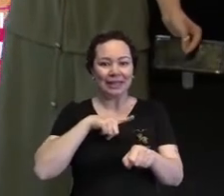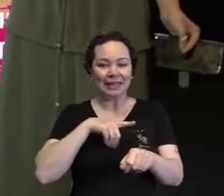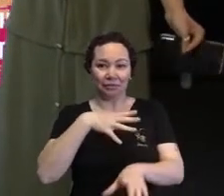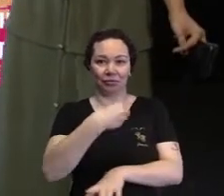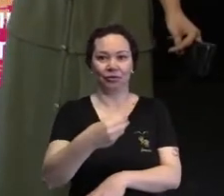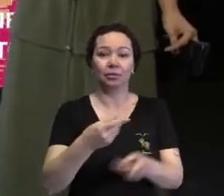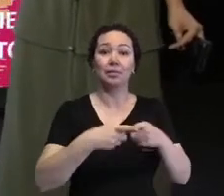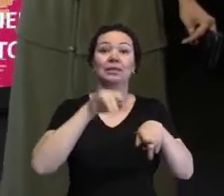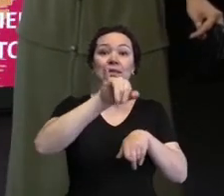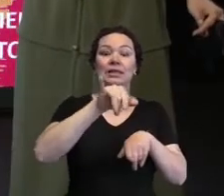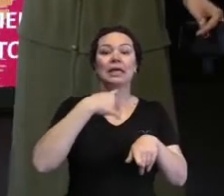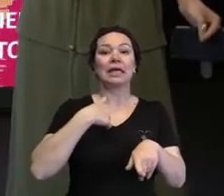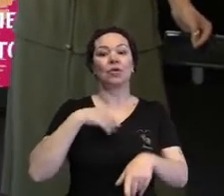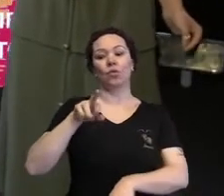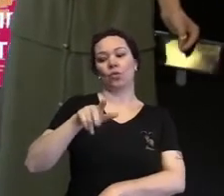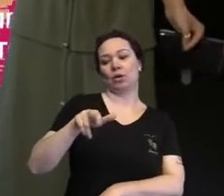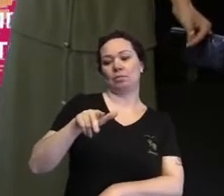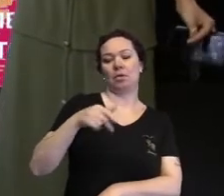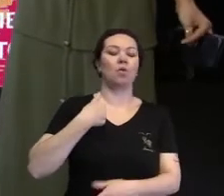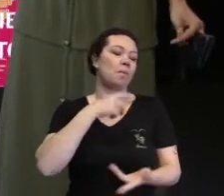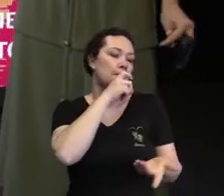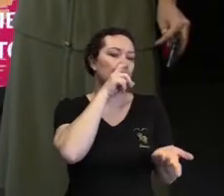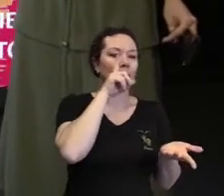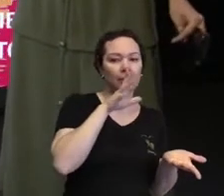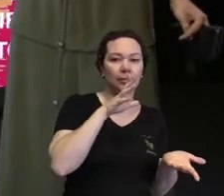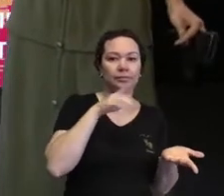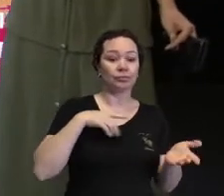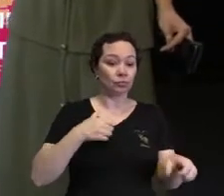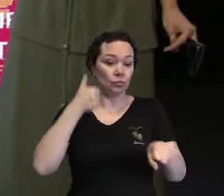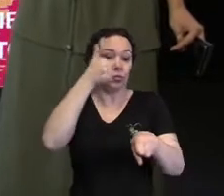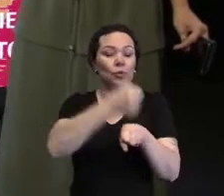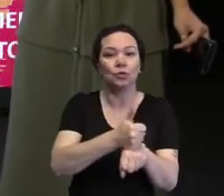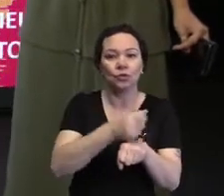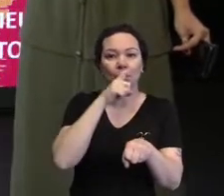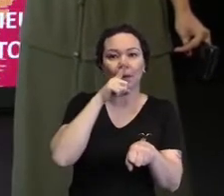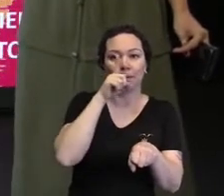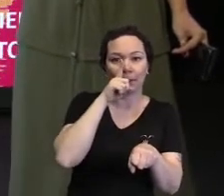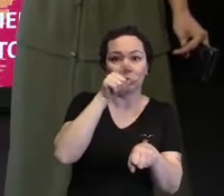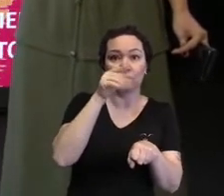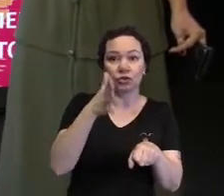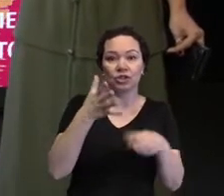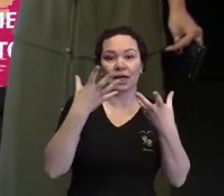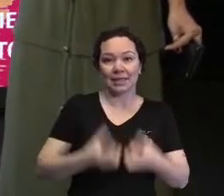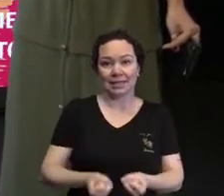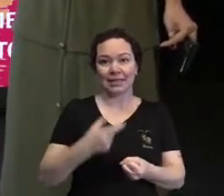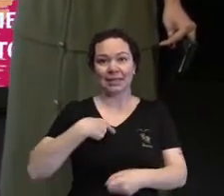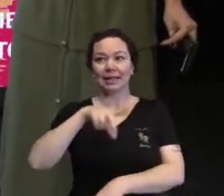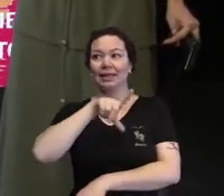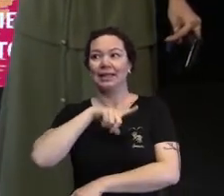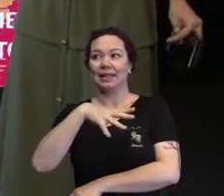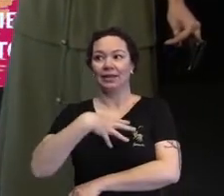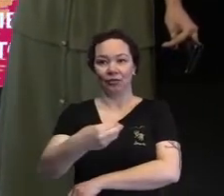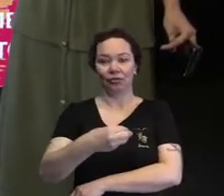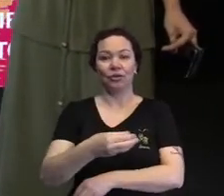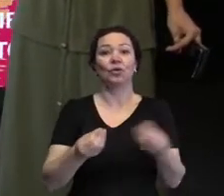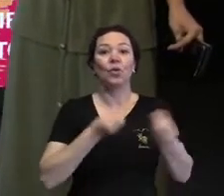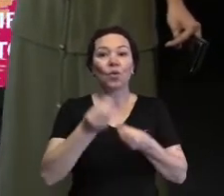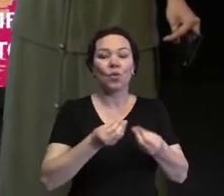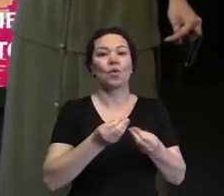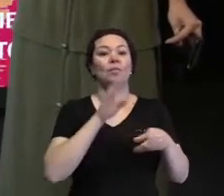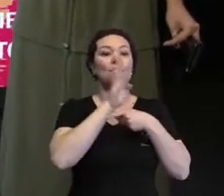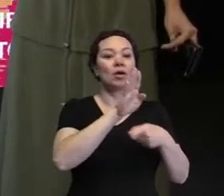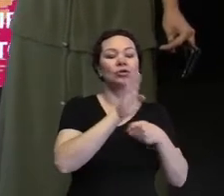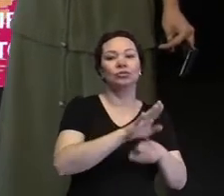assumir o papel de irmã e de ir pai, a gente assume automaticamente que já tem um filho. Então, como que a assistência social,